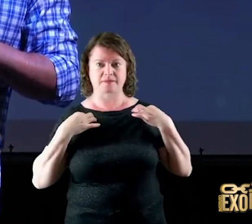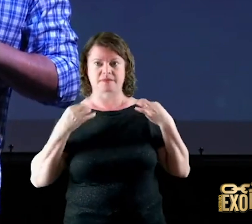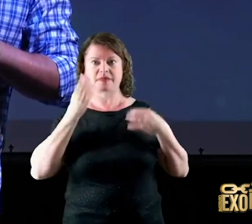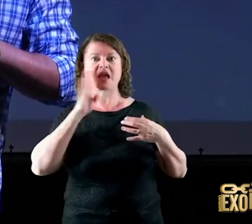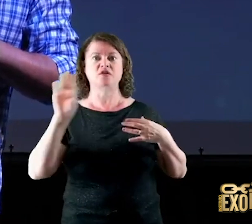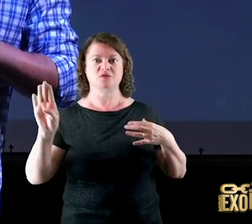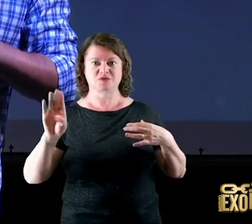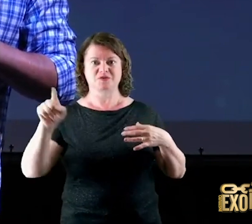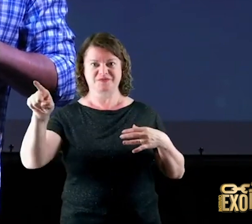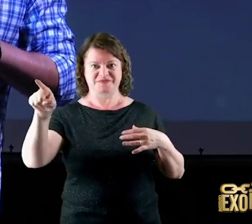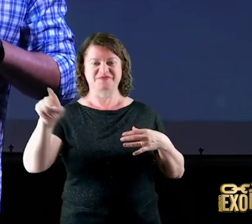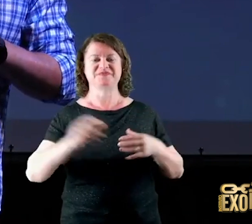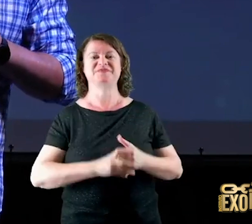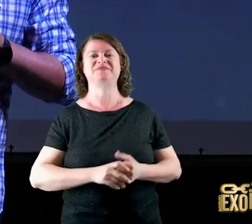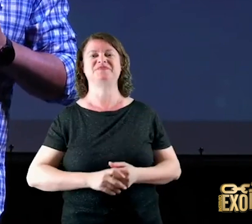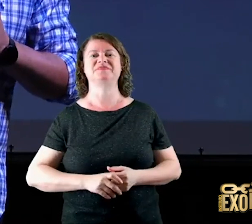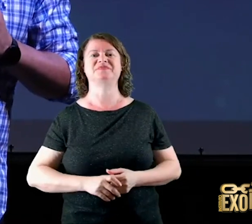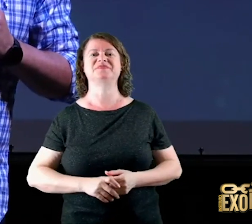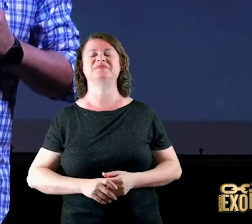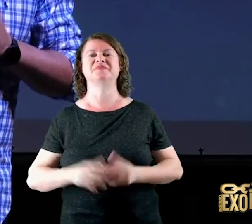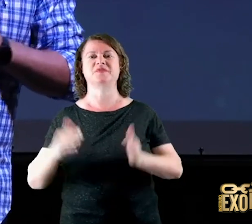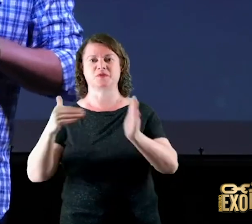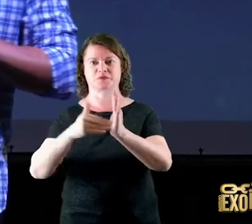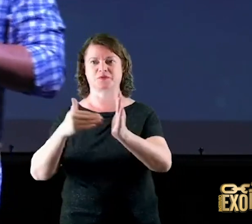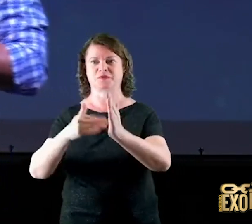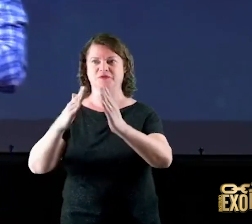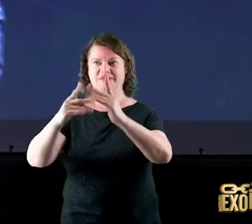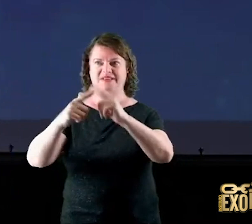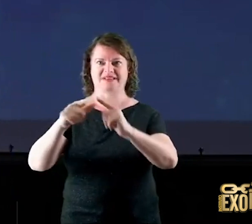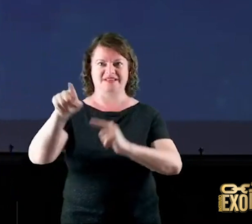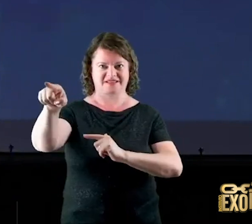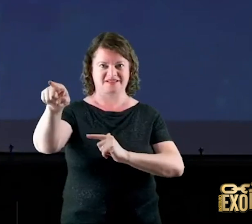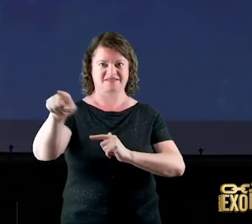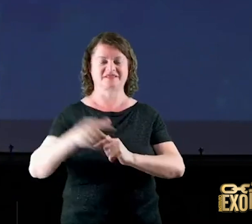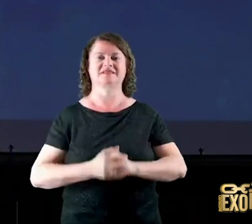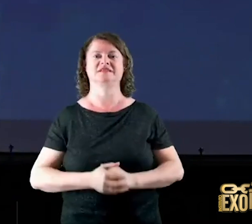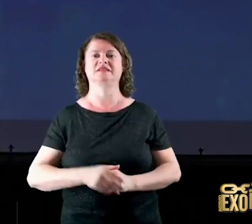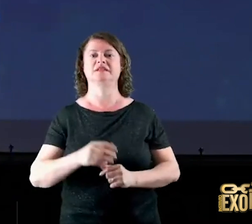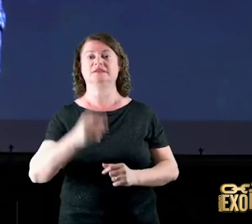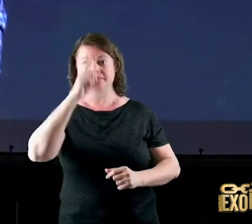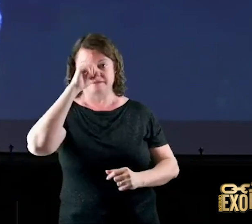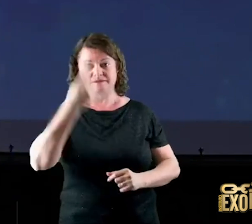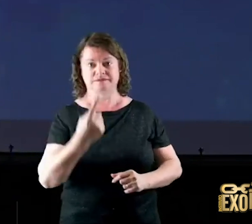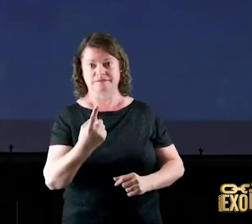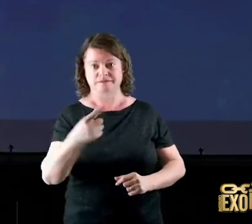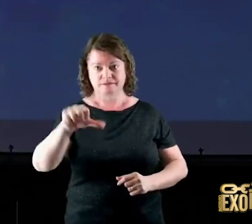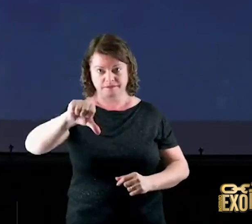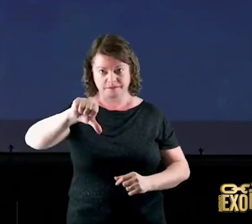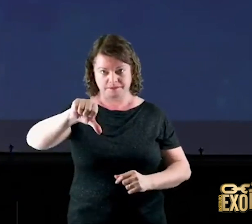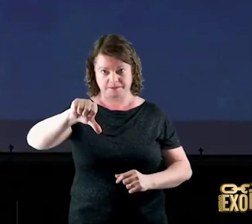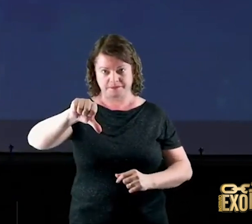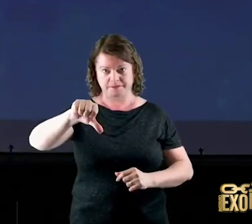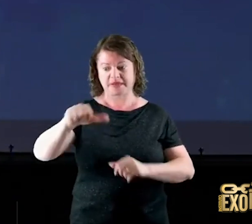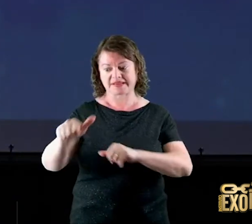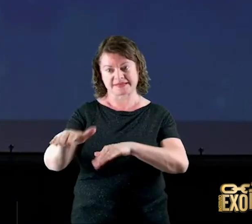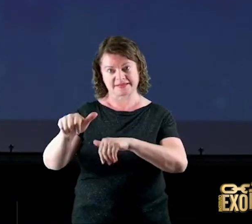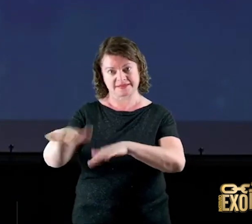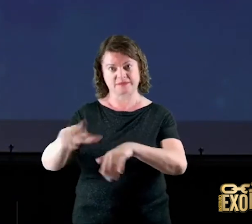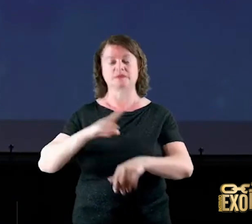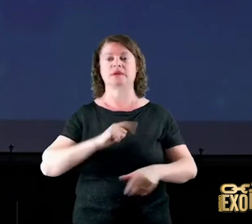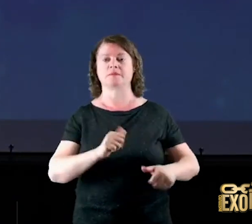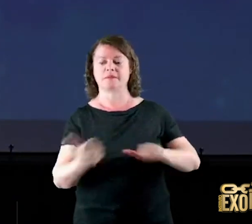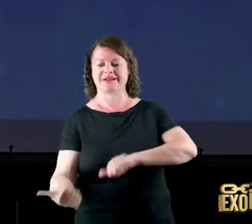desenho do bem-vindo à família BBR então dia 19 de setembro teremos batismo na igreja